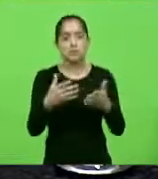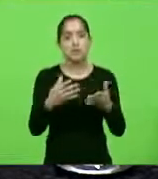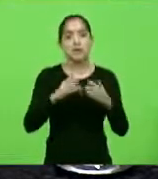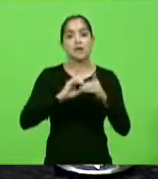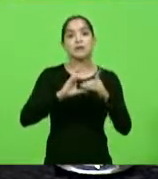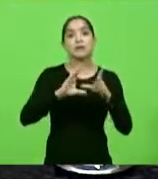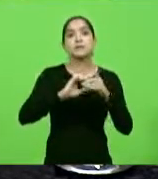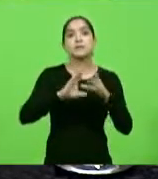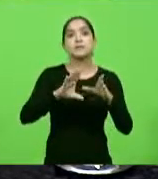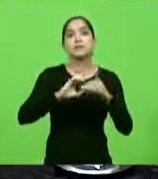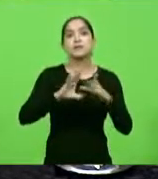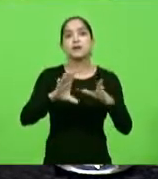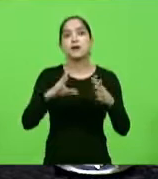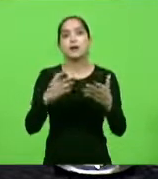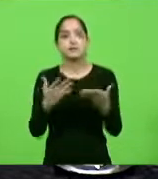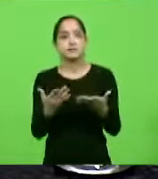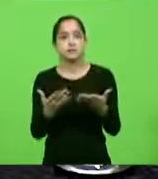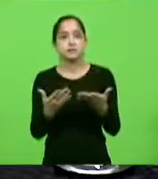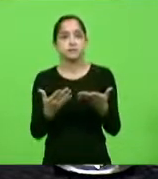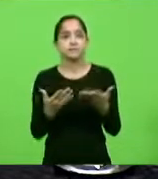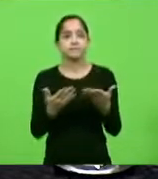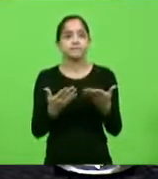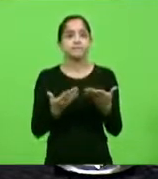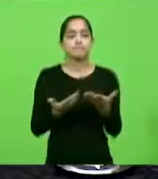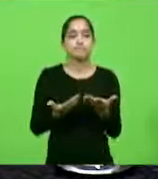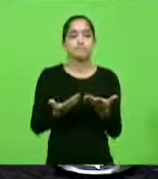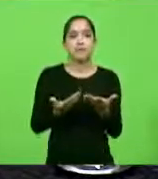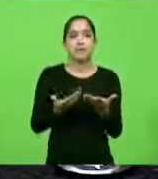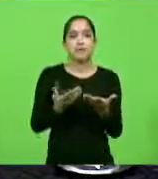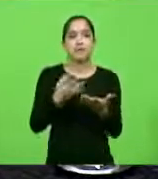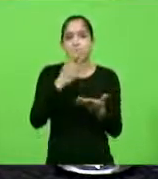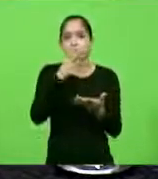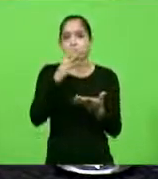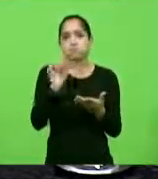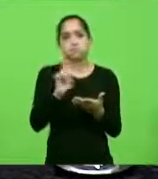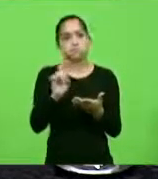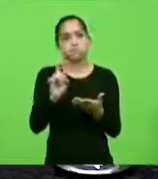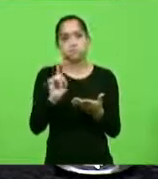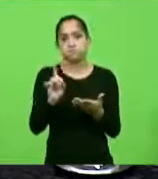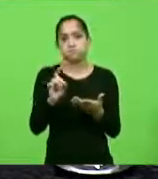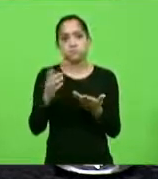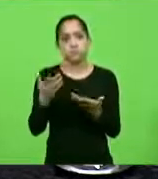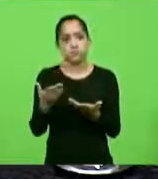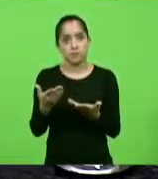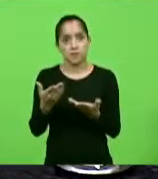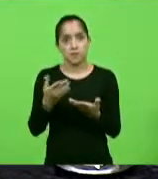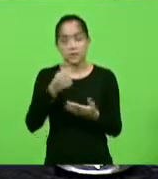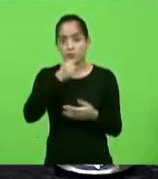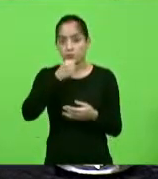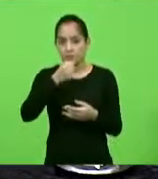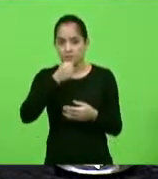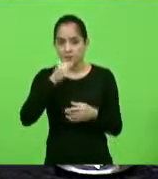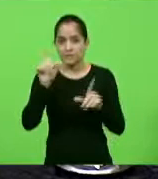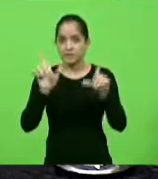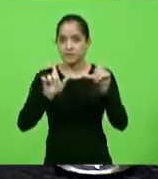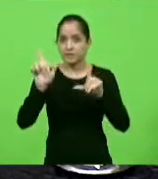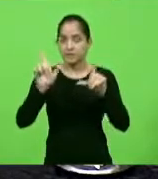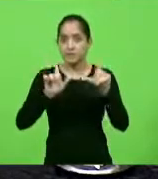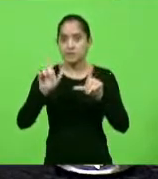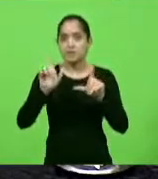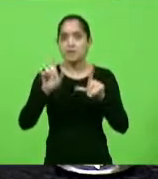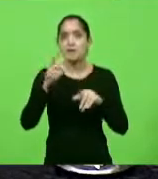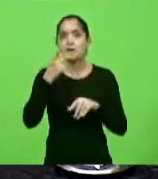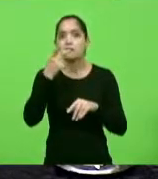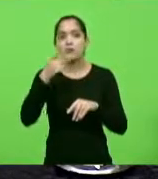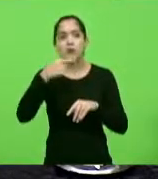liberdade das pessoas. E não me surpreende nada esse tal de Calil, deputado Bruno, que numa entrevista falou que não